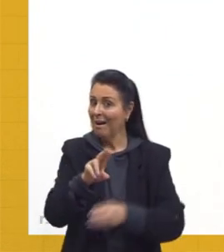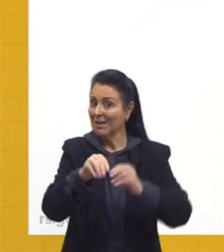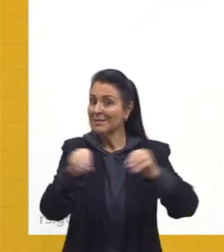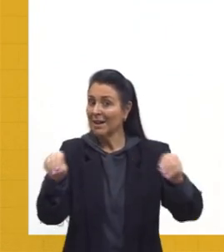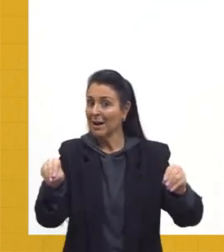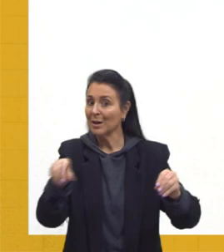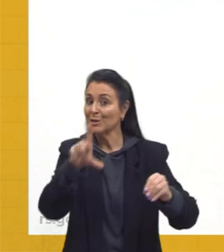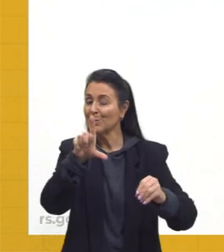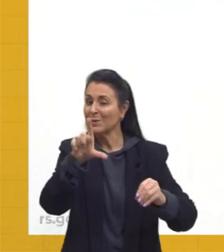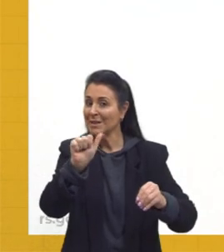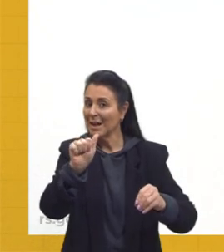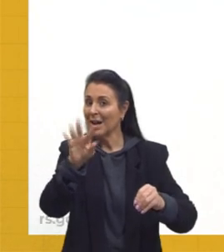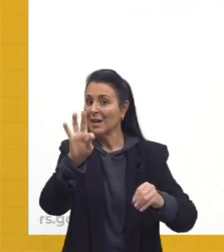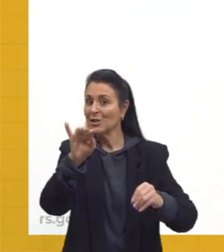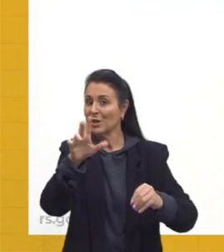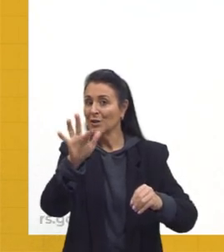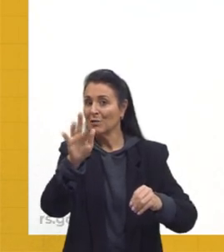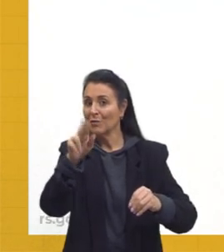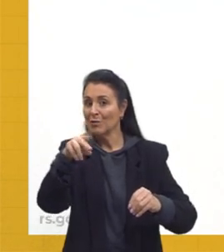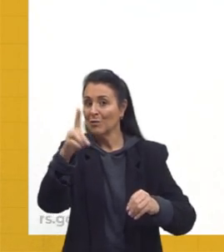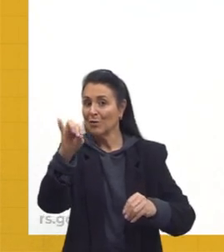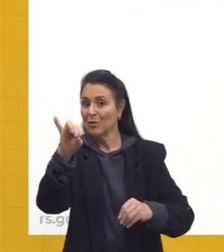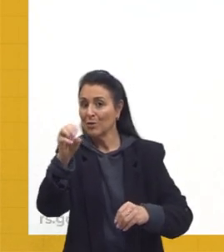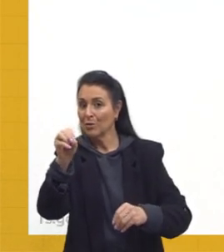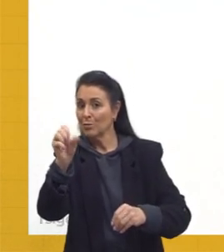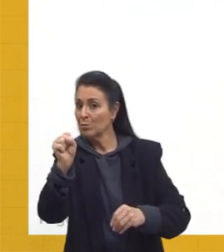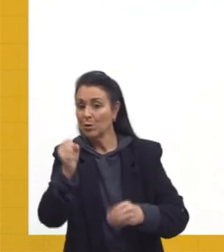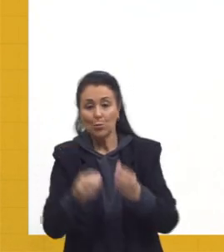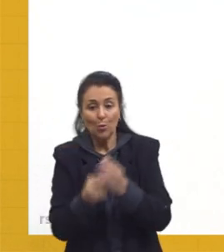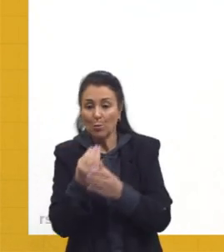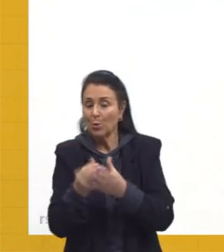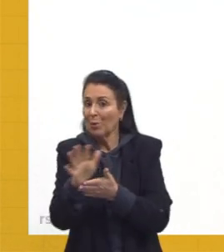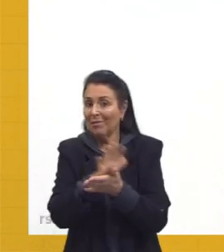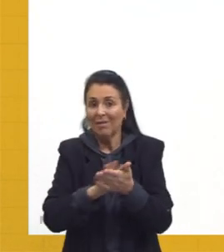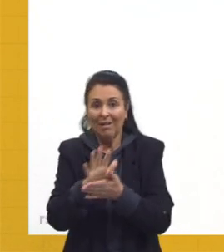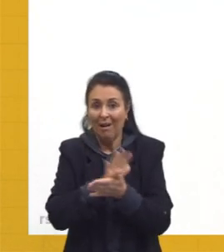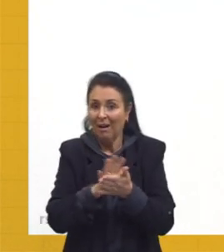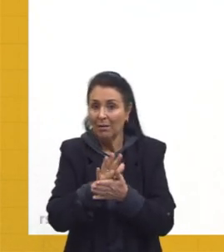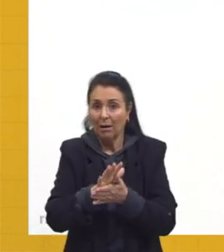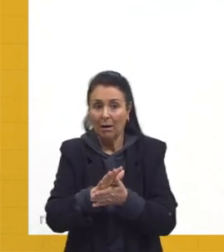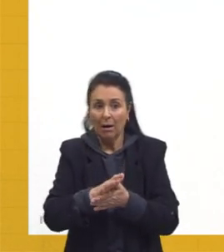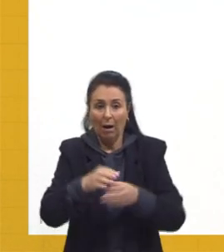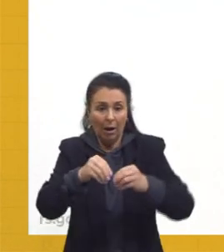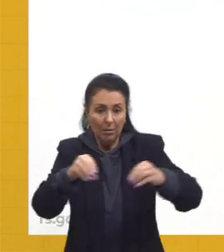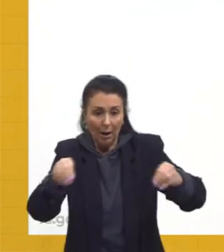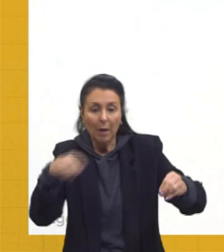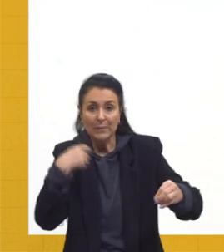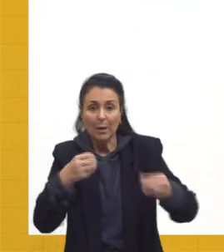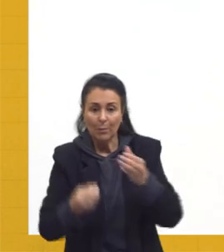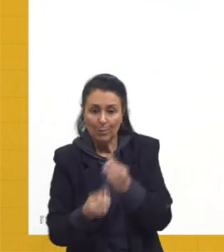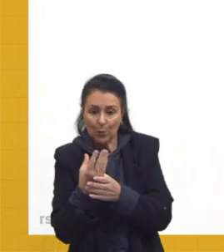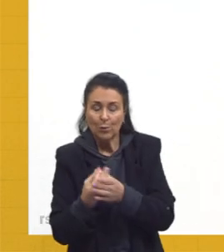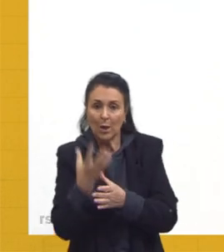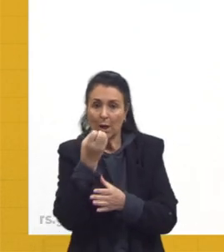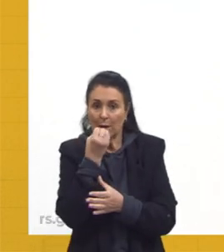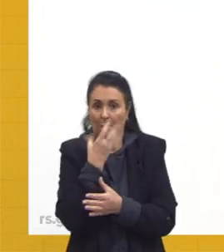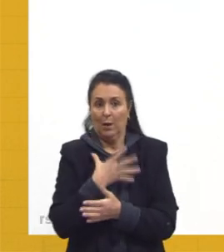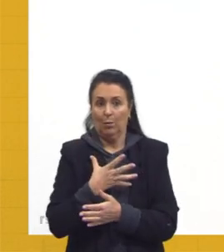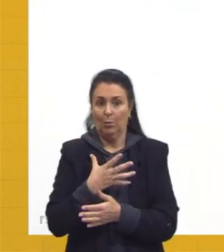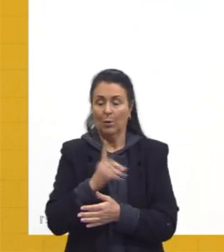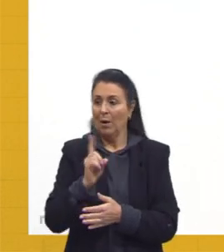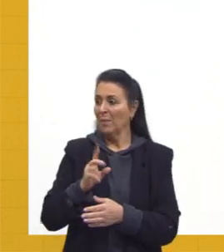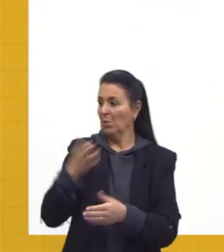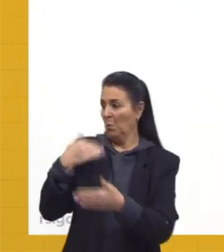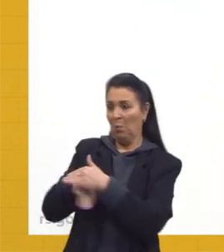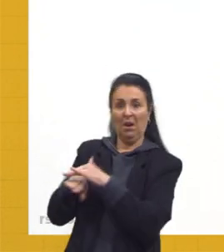latifúndios improdutivos e demandando nessa questão. Olha, a terra tem que produzir alimento, ela não tem que ser bem, ela não